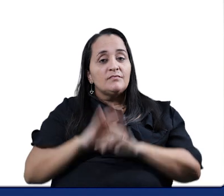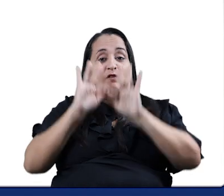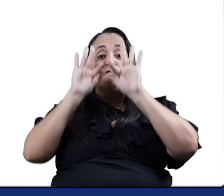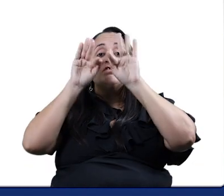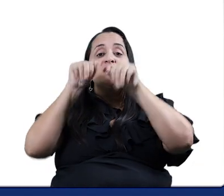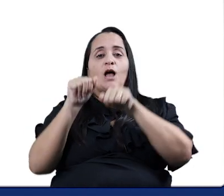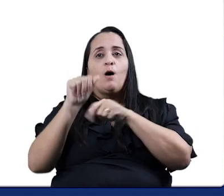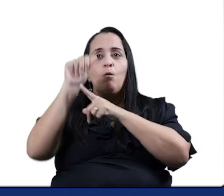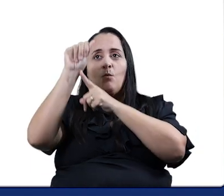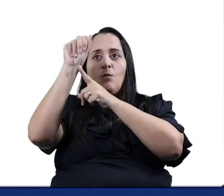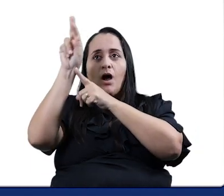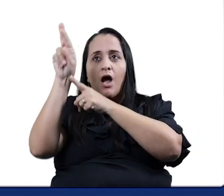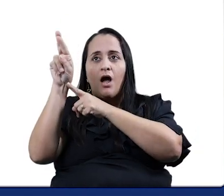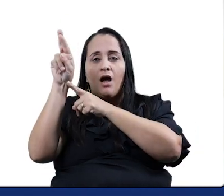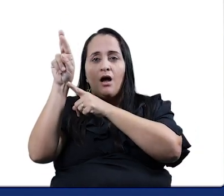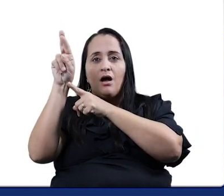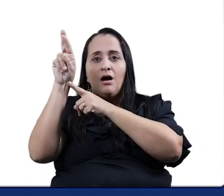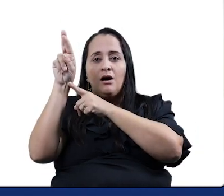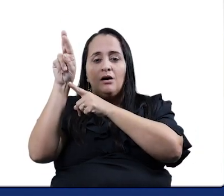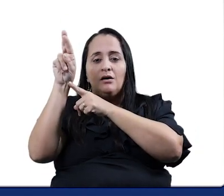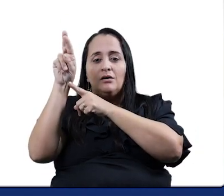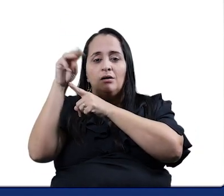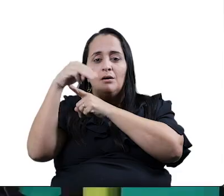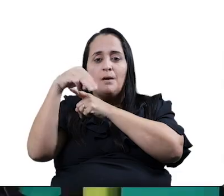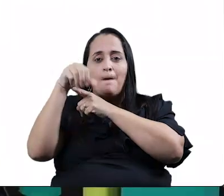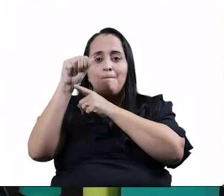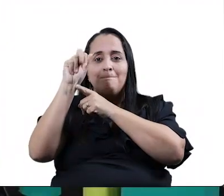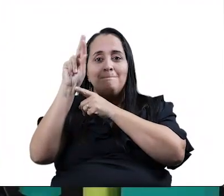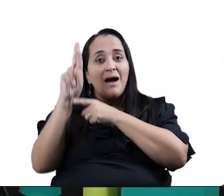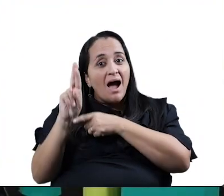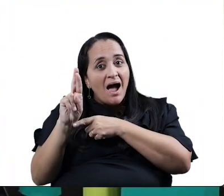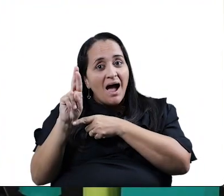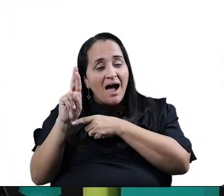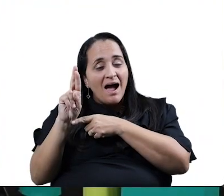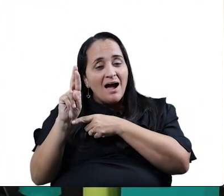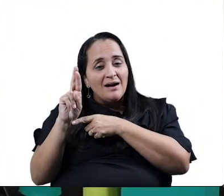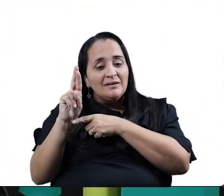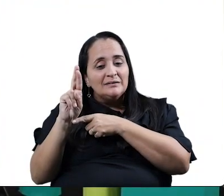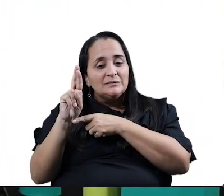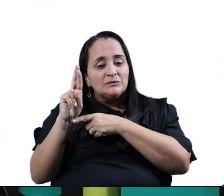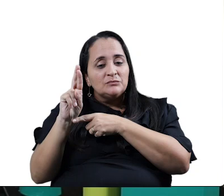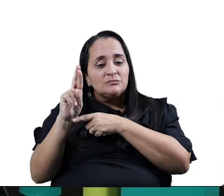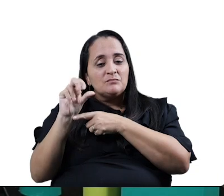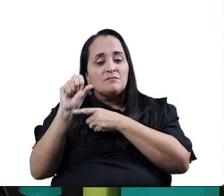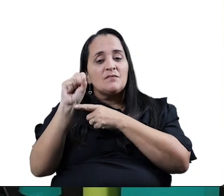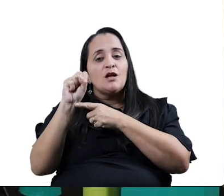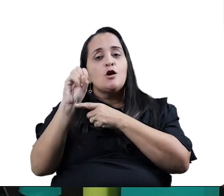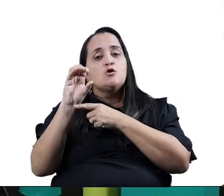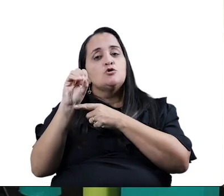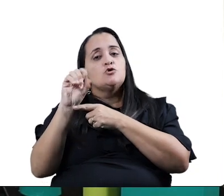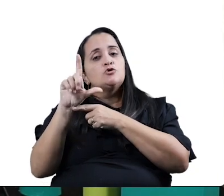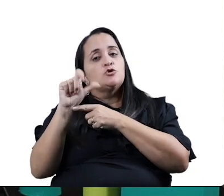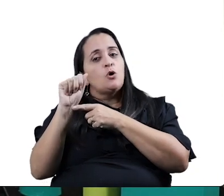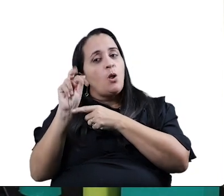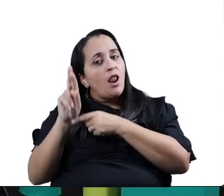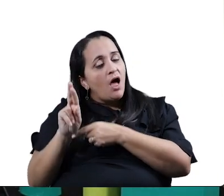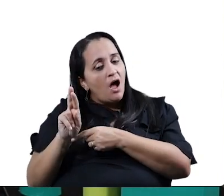Remar. Rima com mar. Com solar.